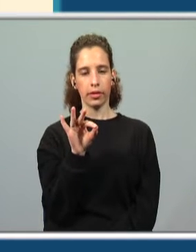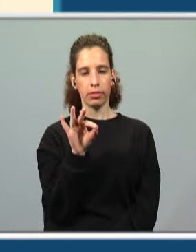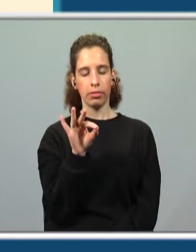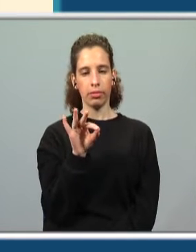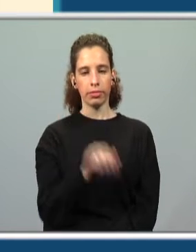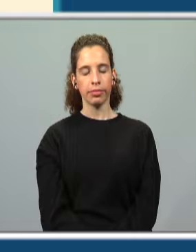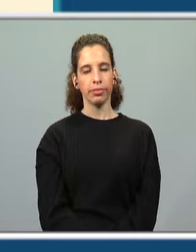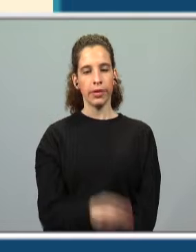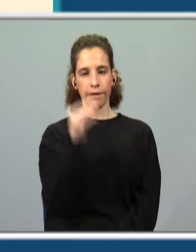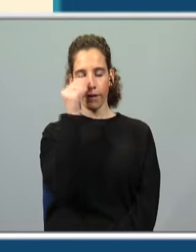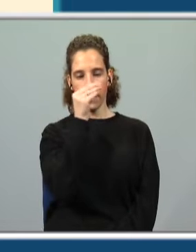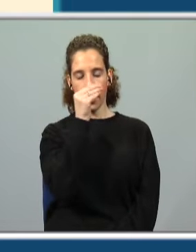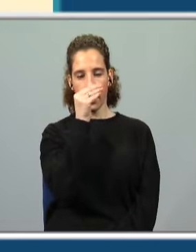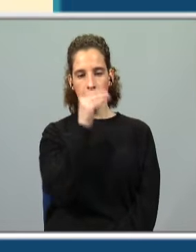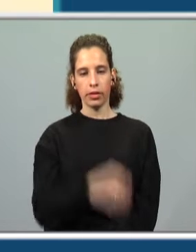é falsa.